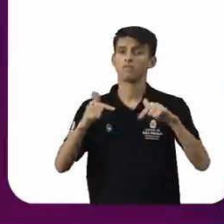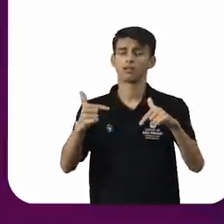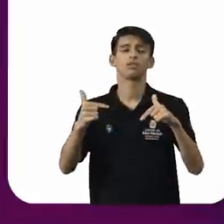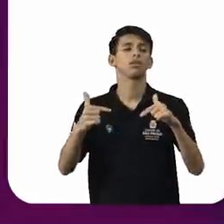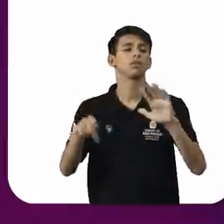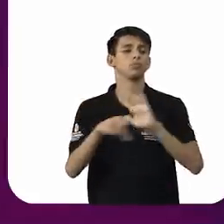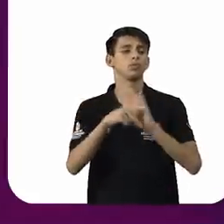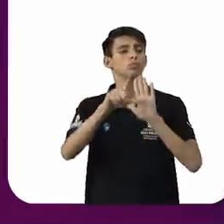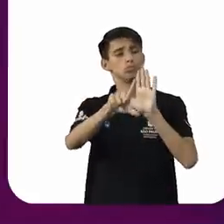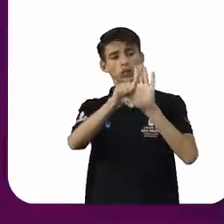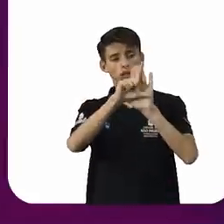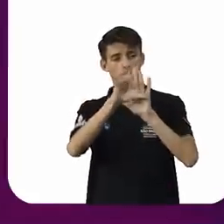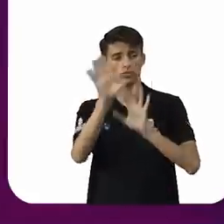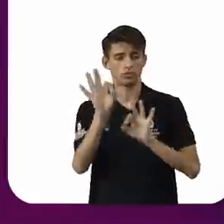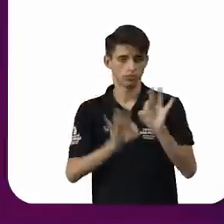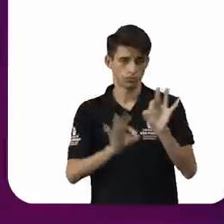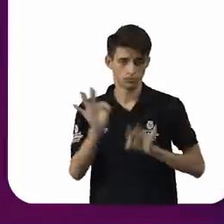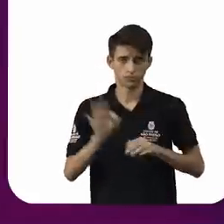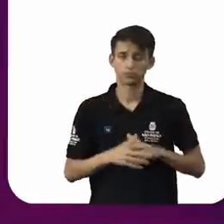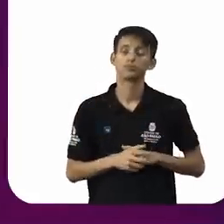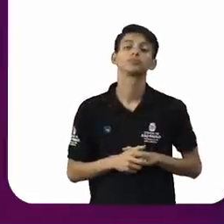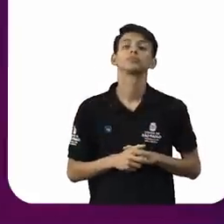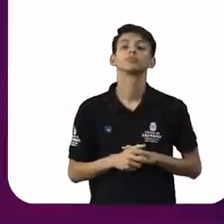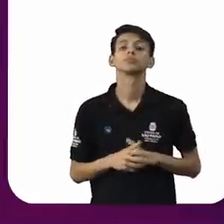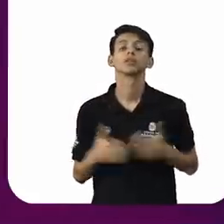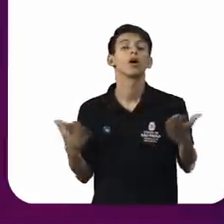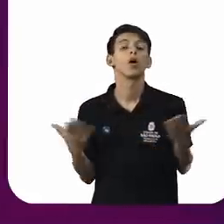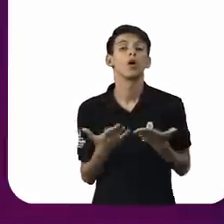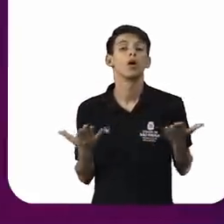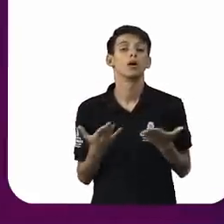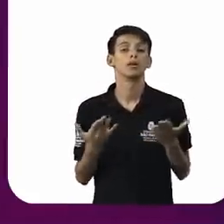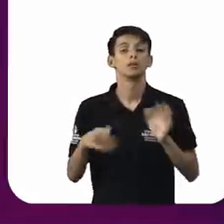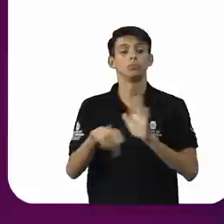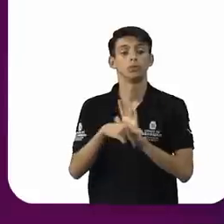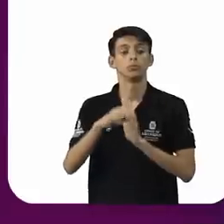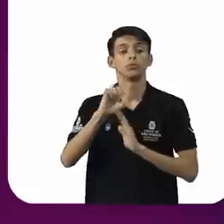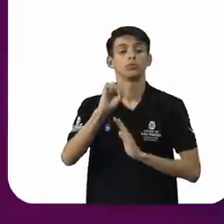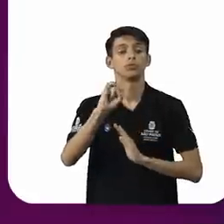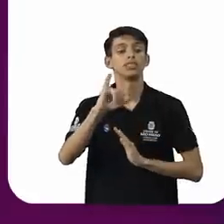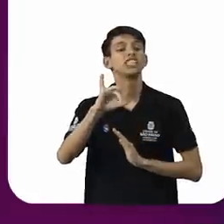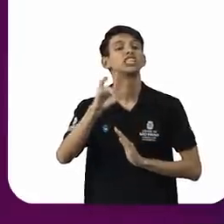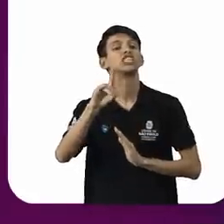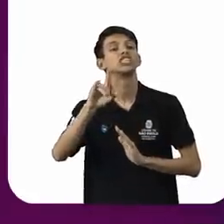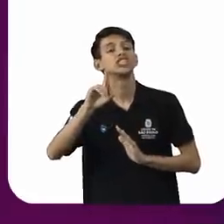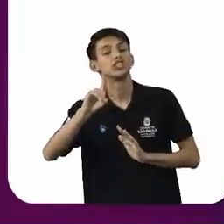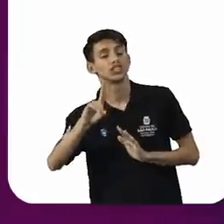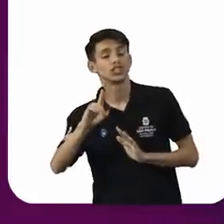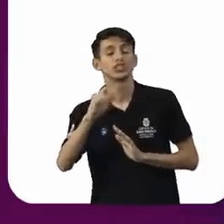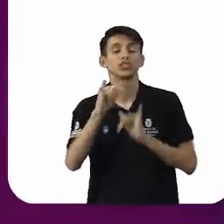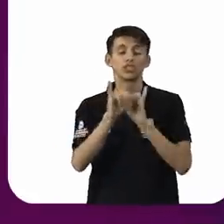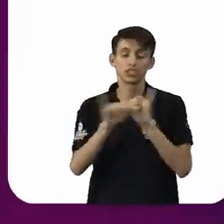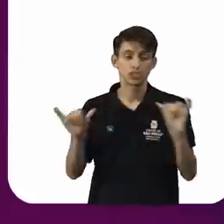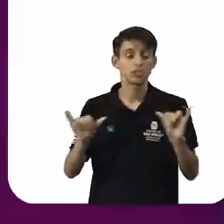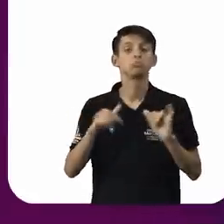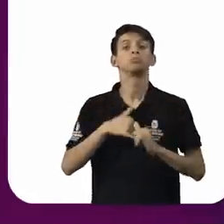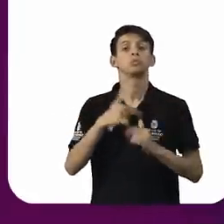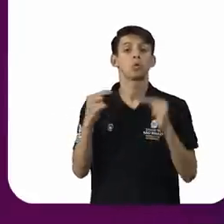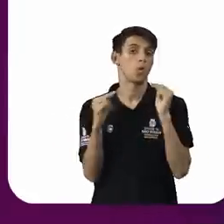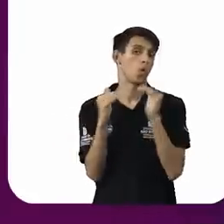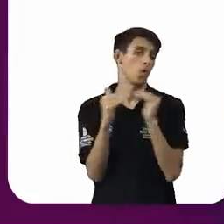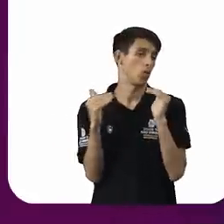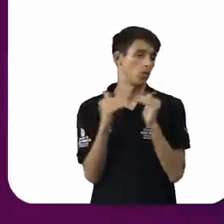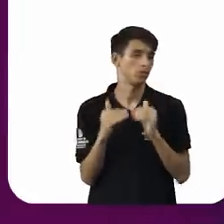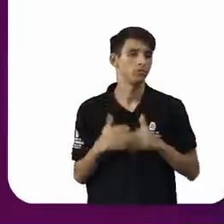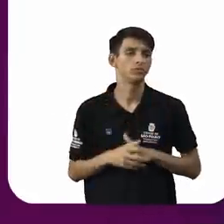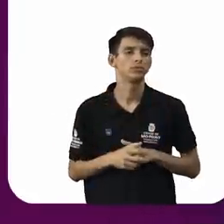legislação civil. Agora, aquilo que o Babacir dizia no início é fundamental. A